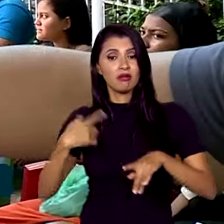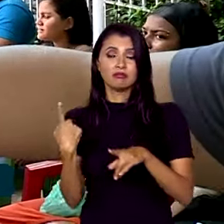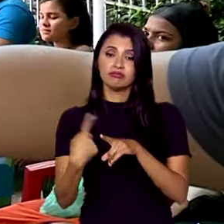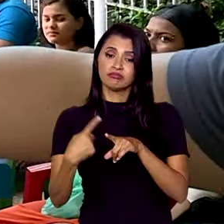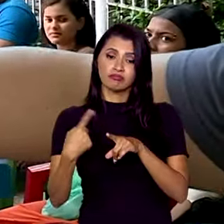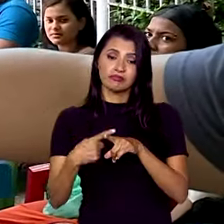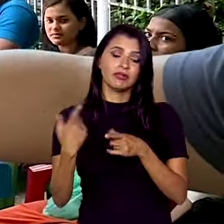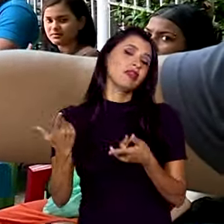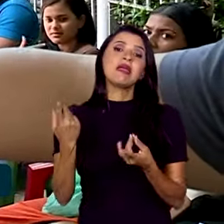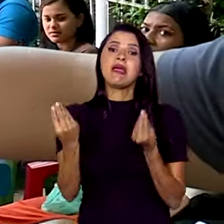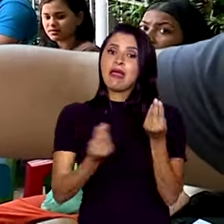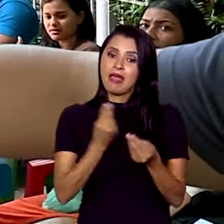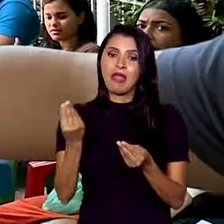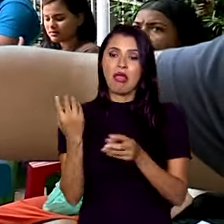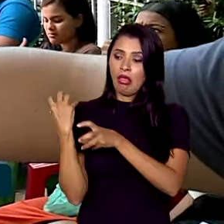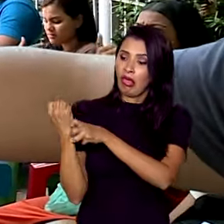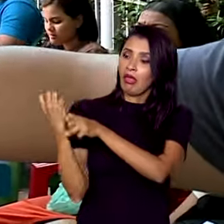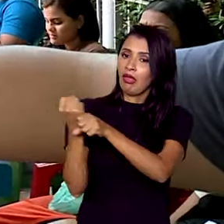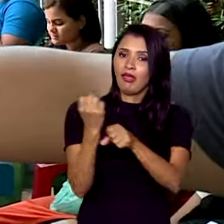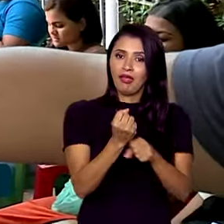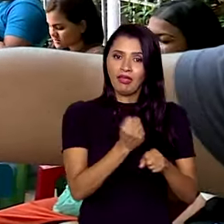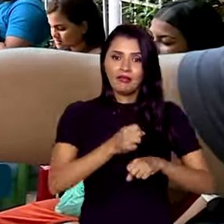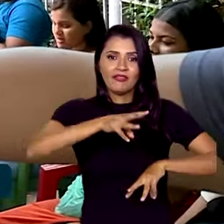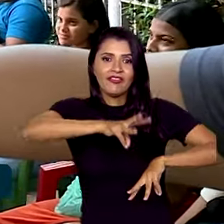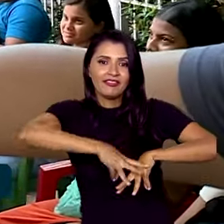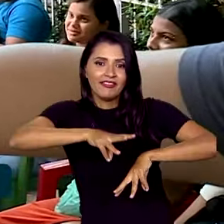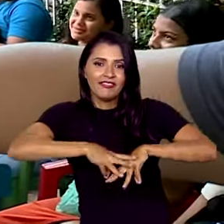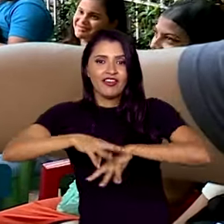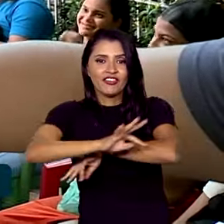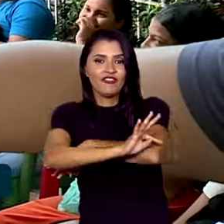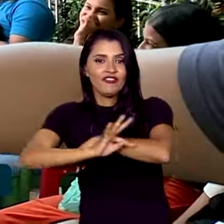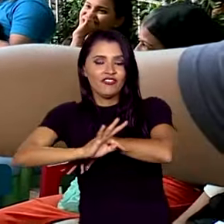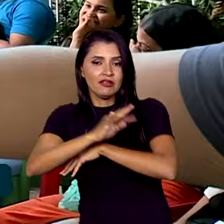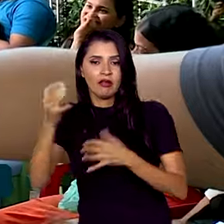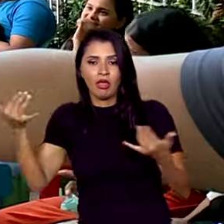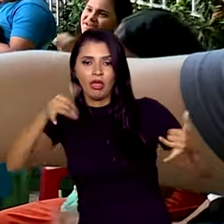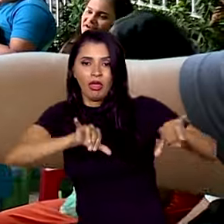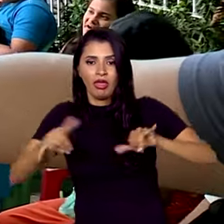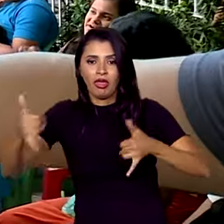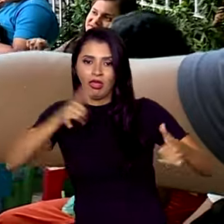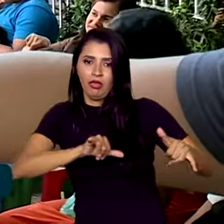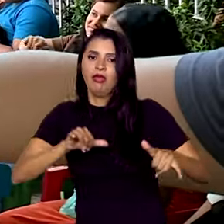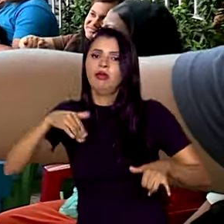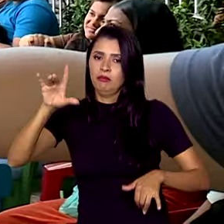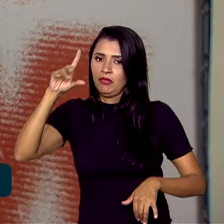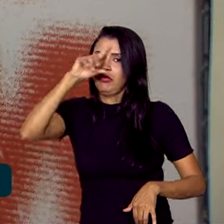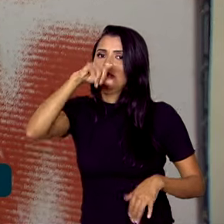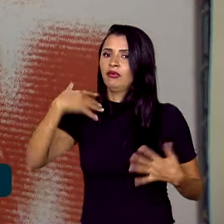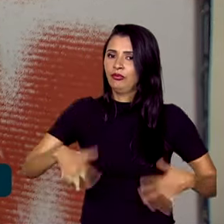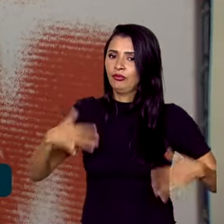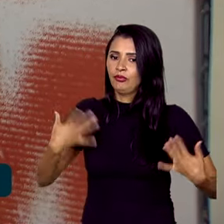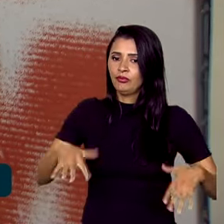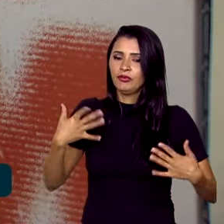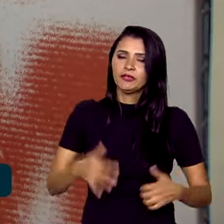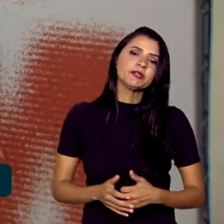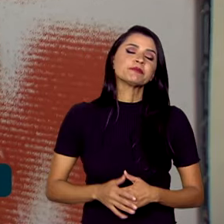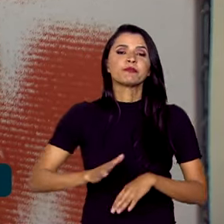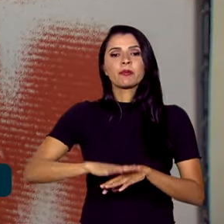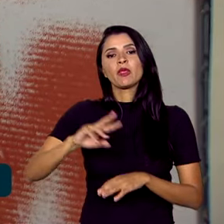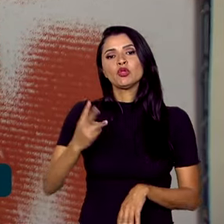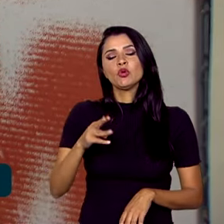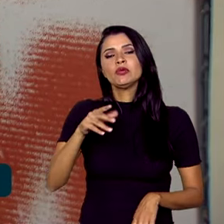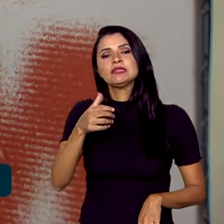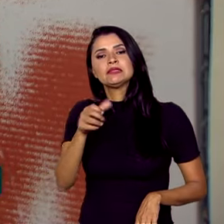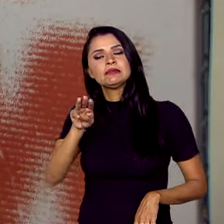um pouco calmo, porque são muitos calmos, como vai ver matemática, física, química. Pode ser um pouco mais puxado esse segundo dia. Mais de 2 milhões e